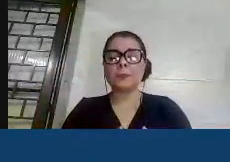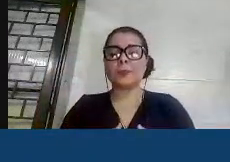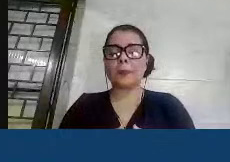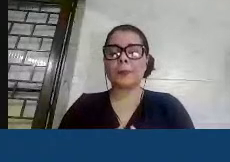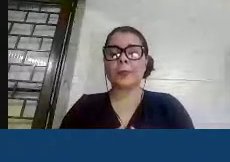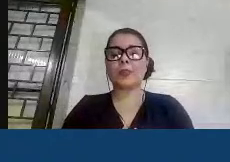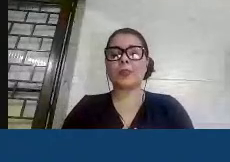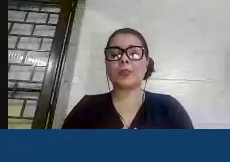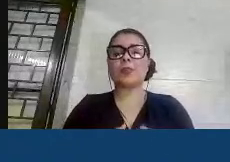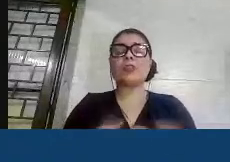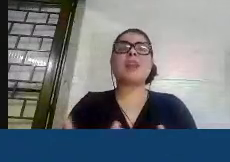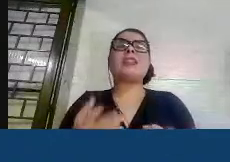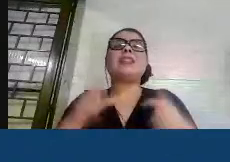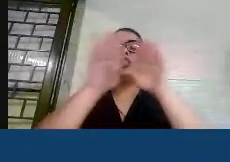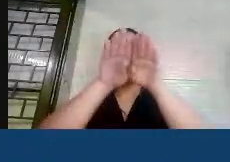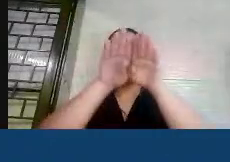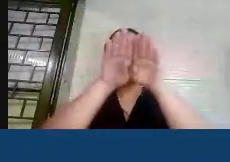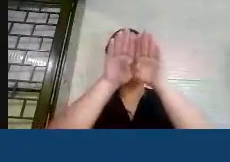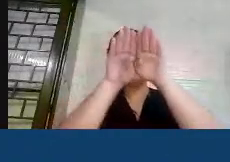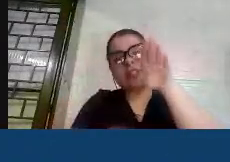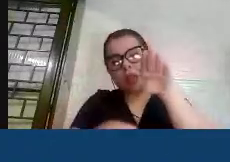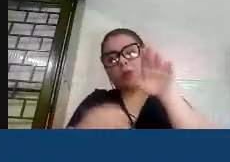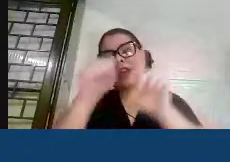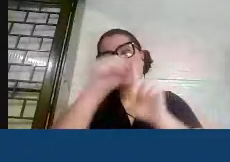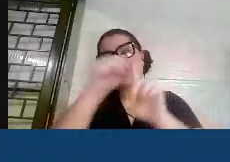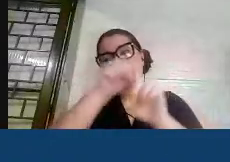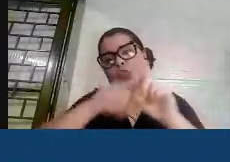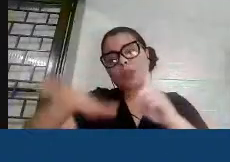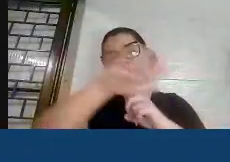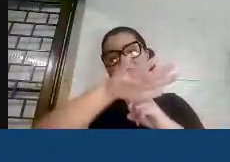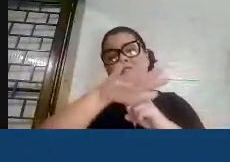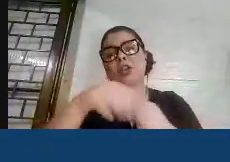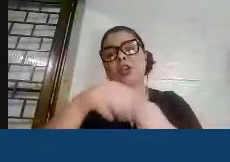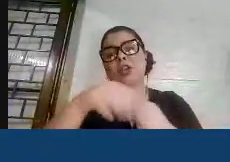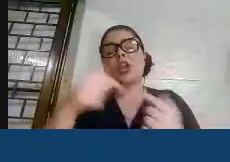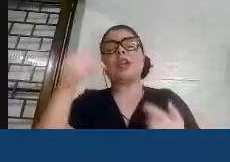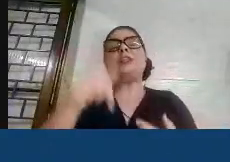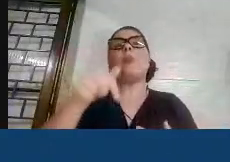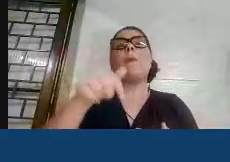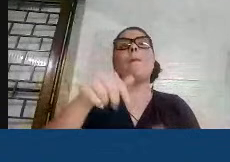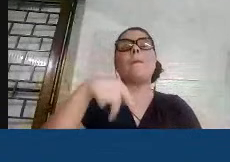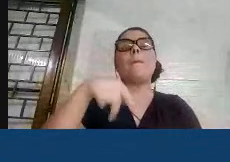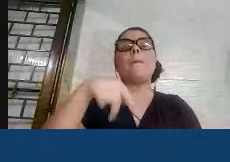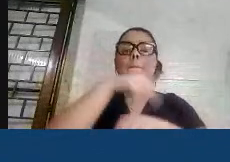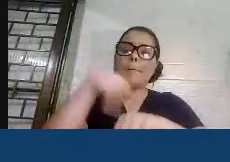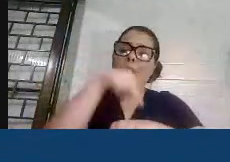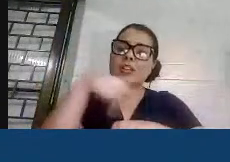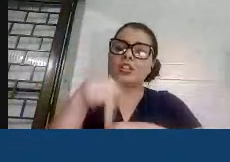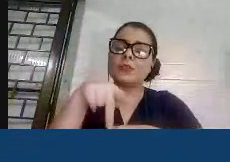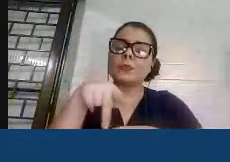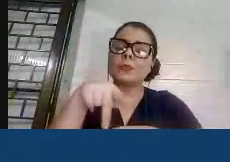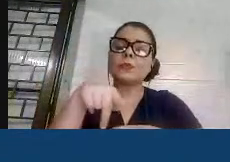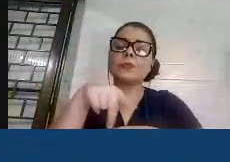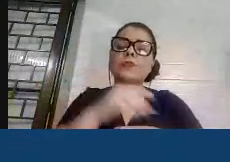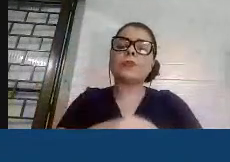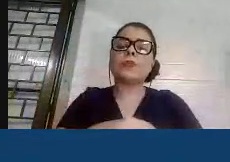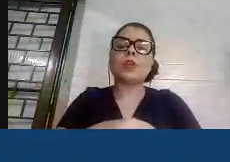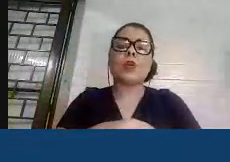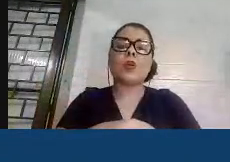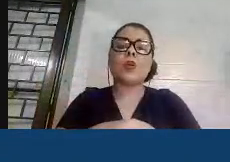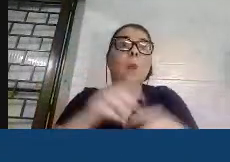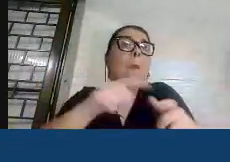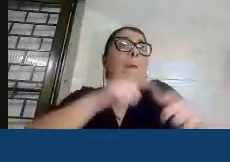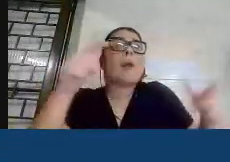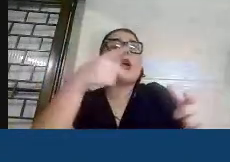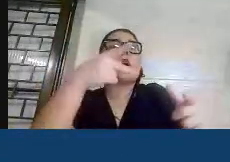dos abismos e da desigualdade que há onde um país com um dos maiores PIBs do